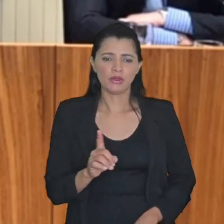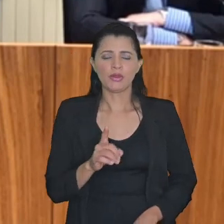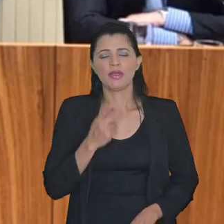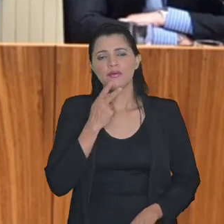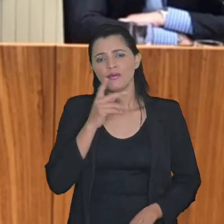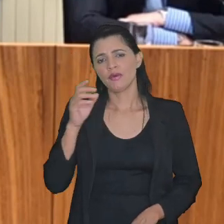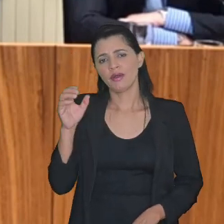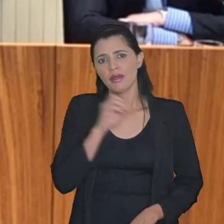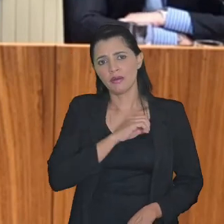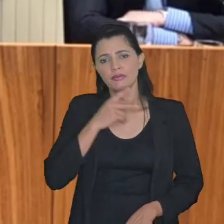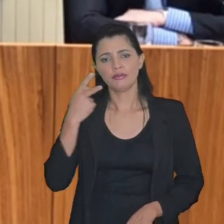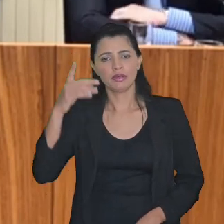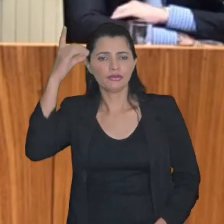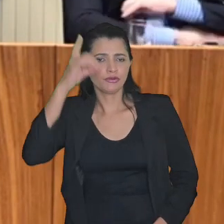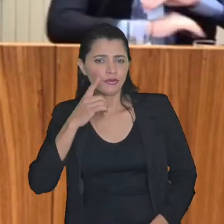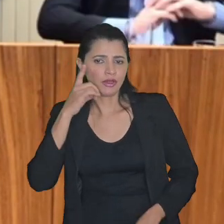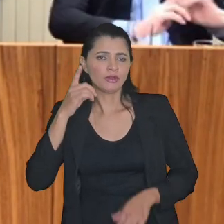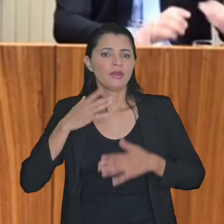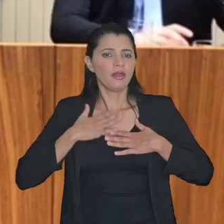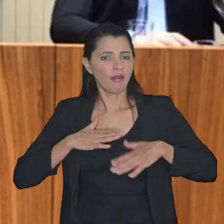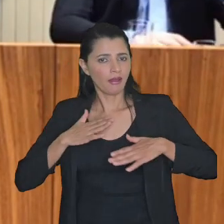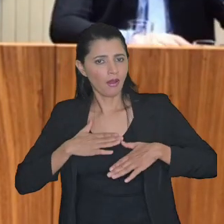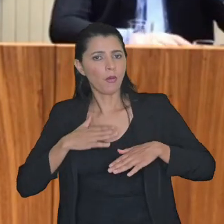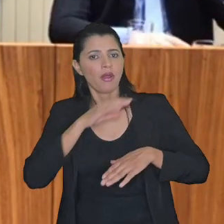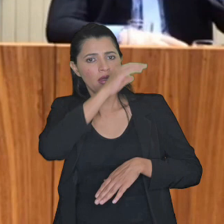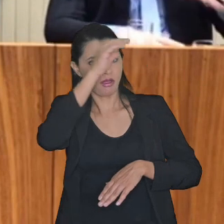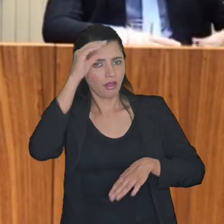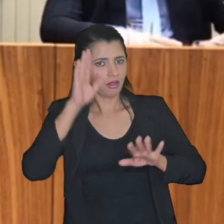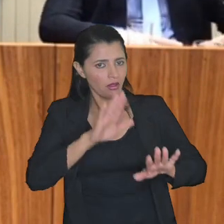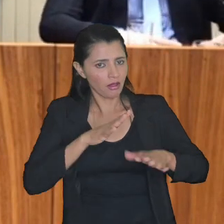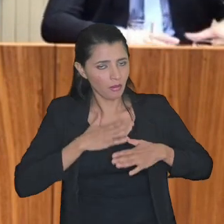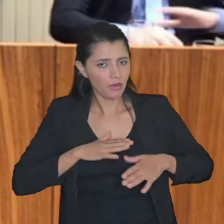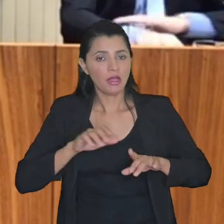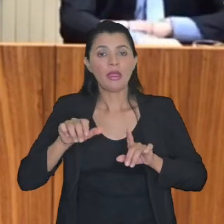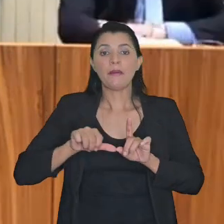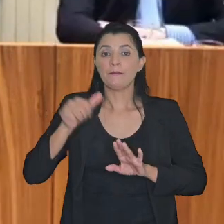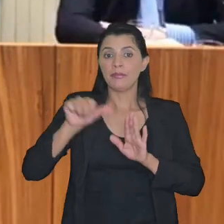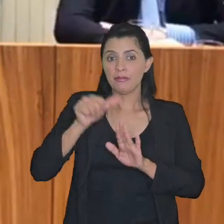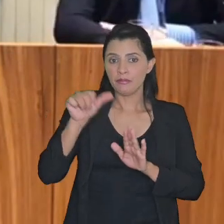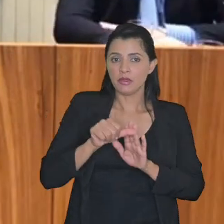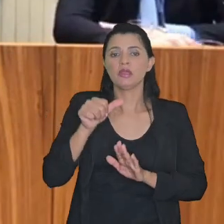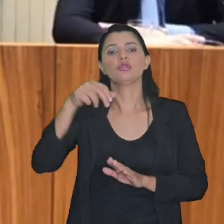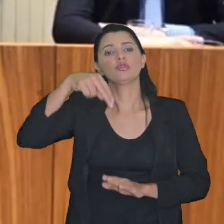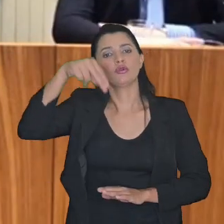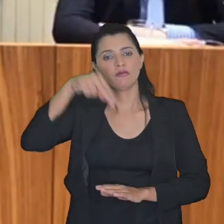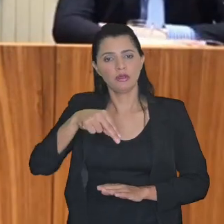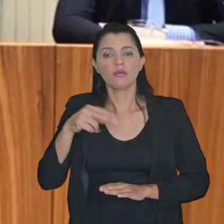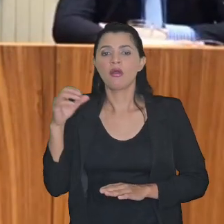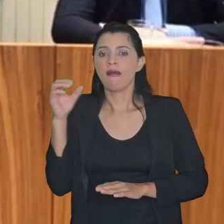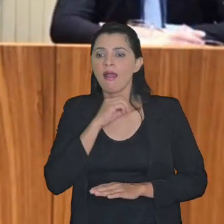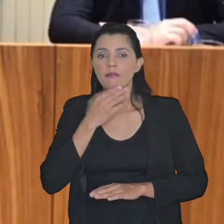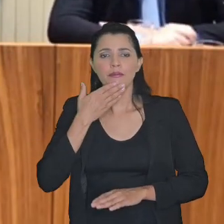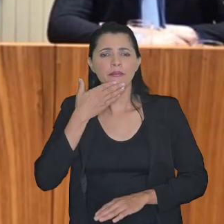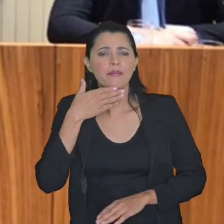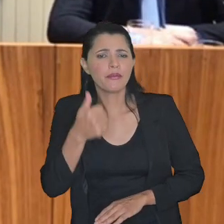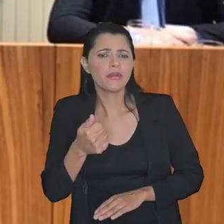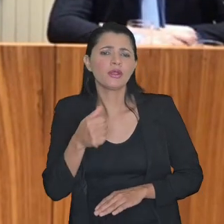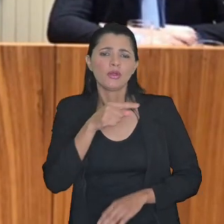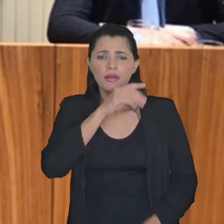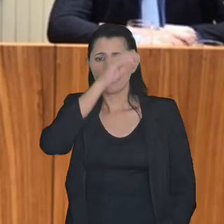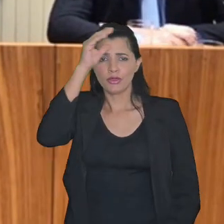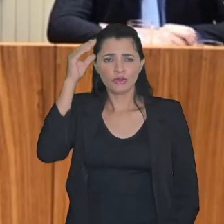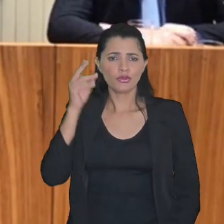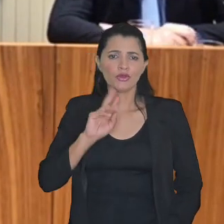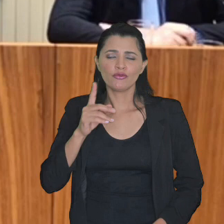é uma fala mais para os advogados de acalmar os seus clientes de que a partir de 1º de novembro a coisa vai fluir muito melhor e o